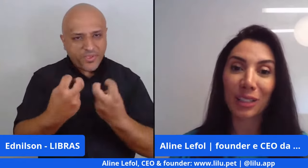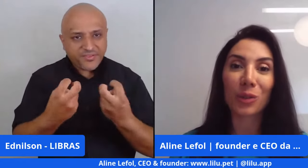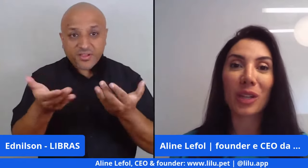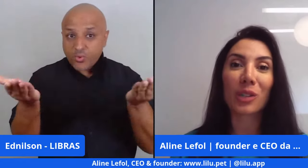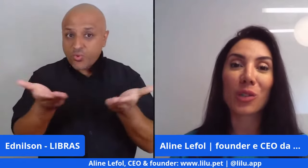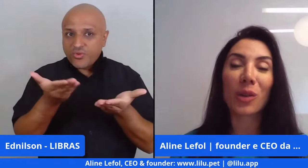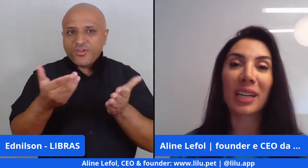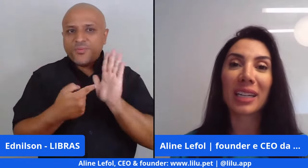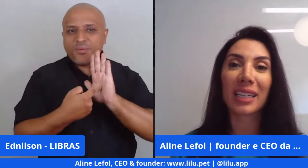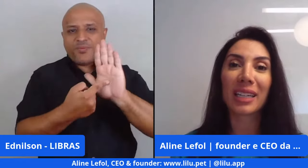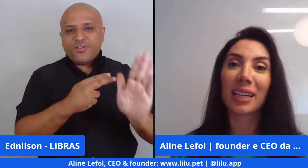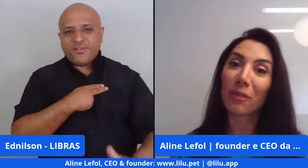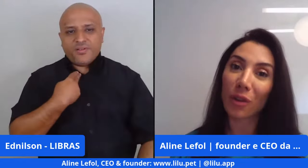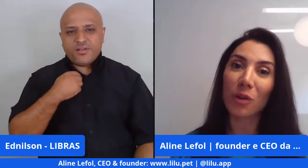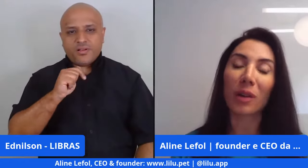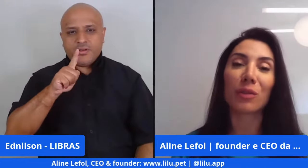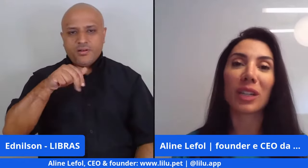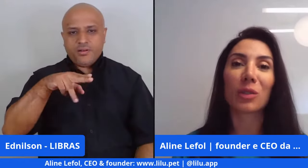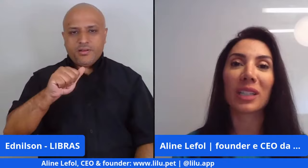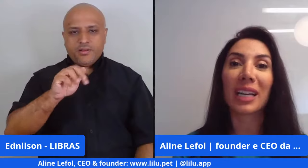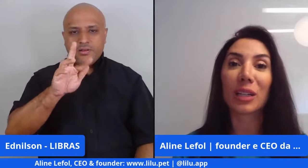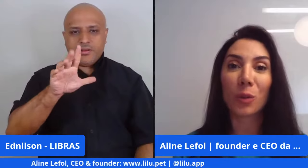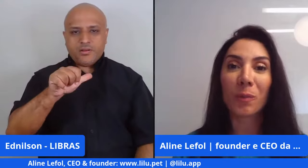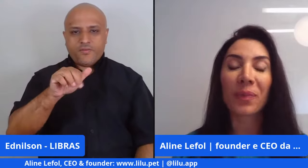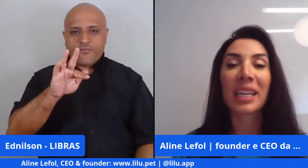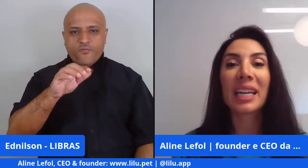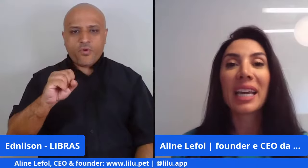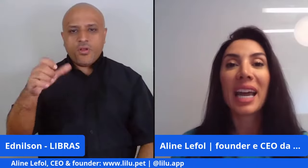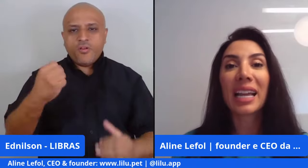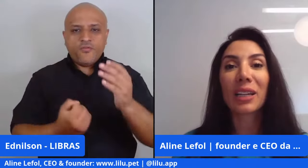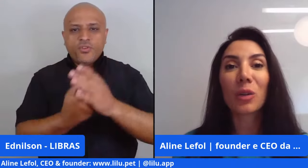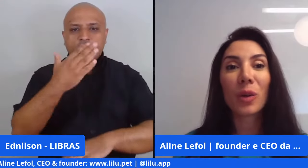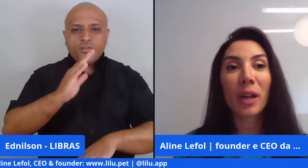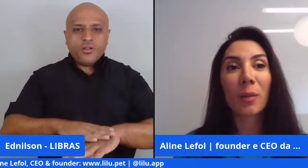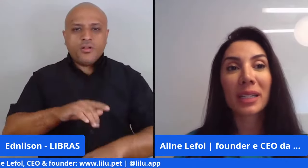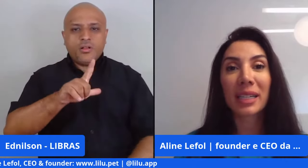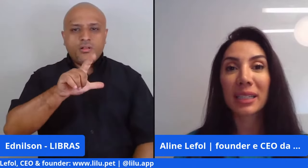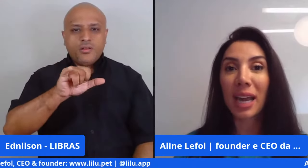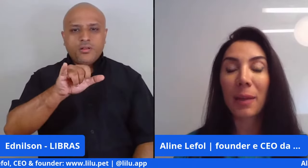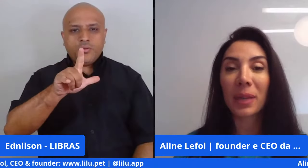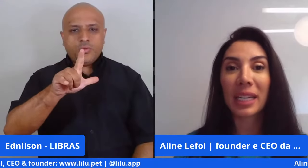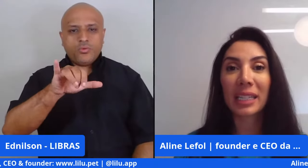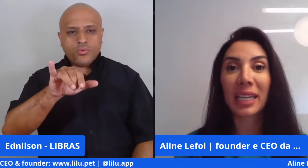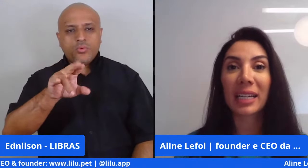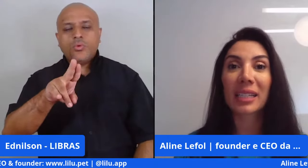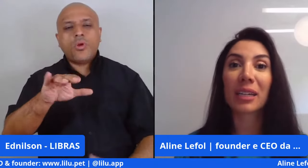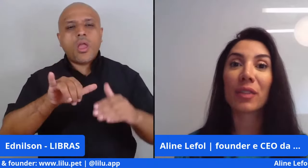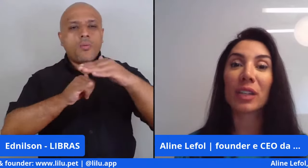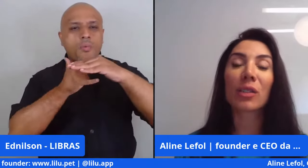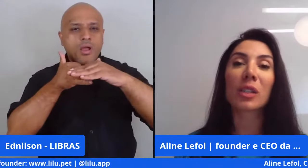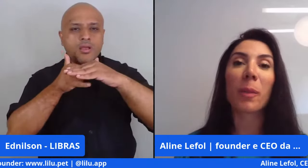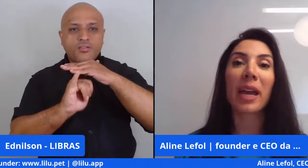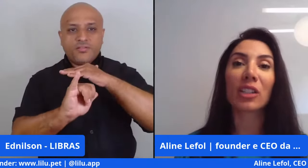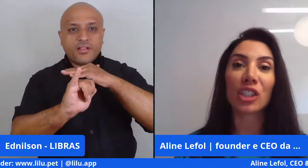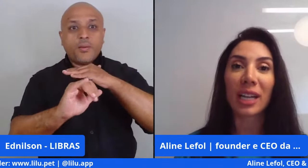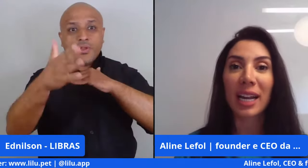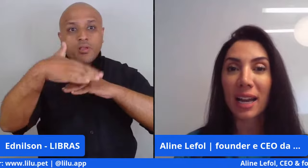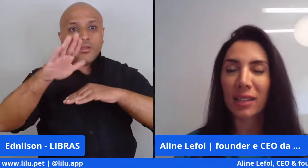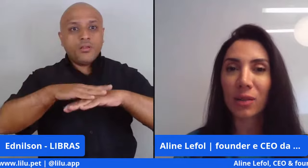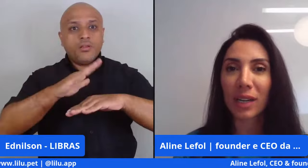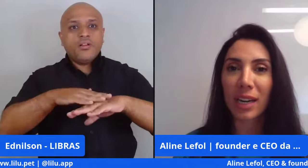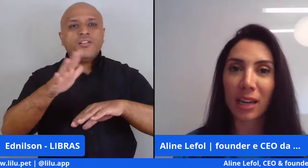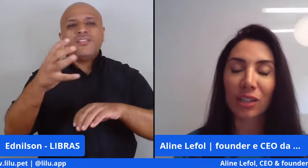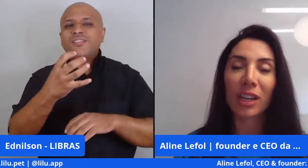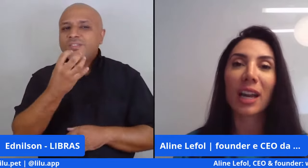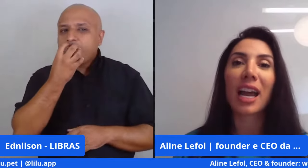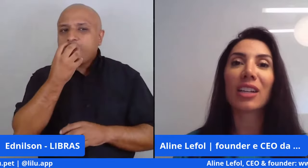apresentando. Eu sou a Aline Lefol, a fundadora da LILU. A LILU é uma startup que entrega serviços PET na